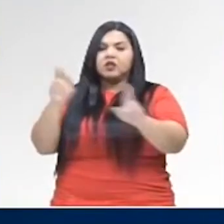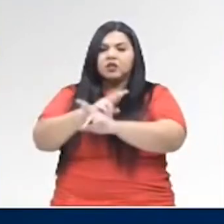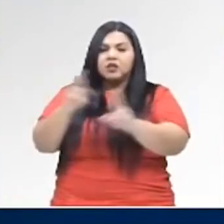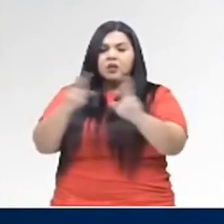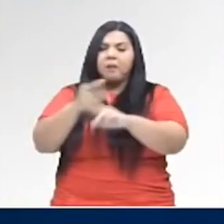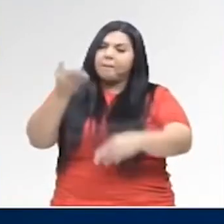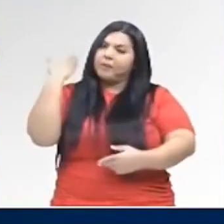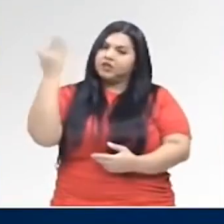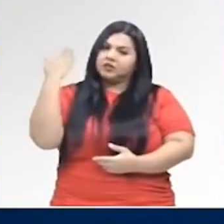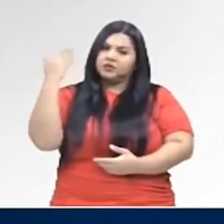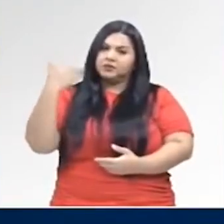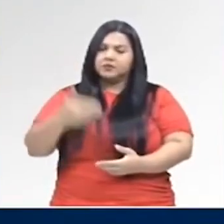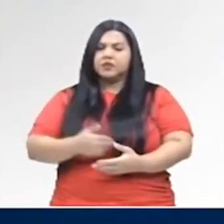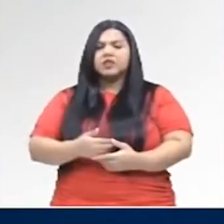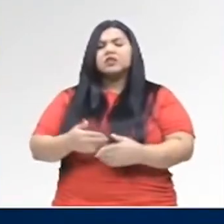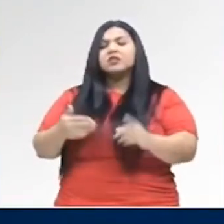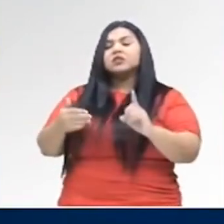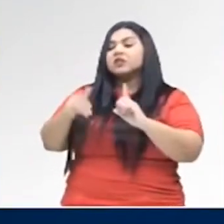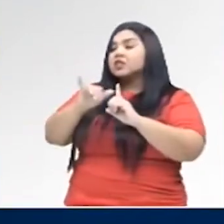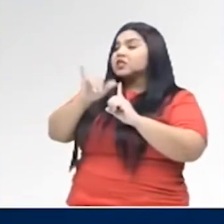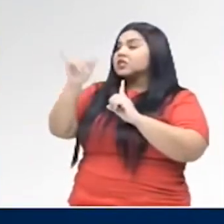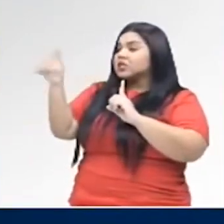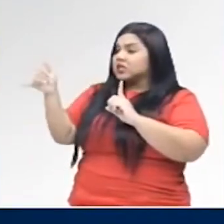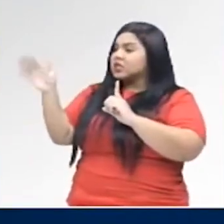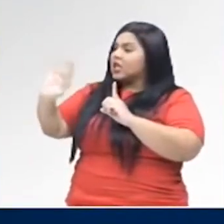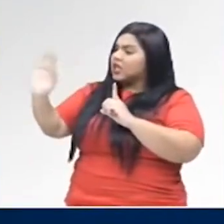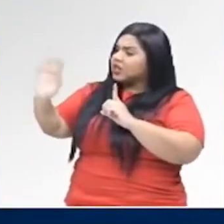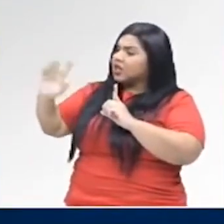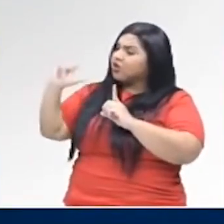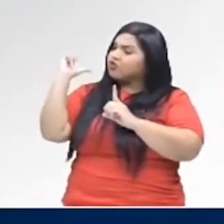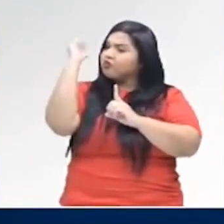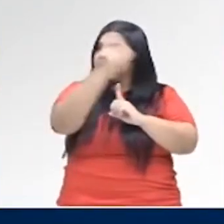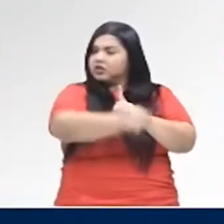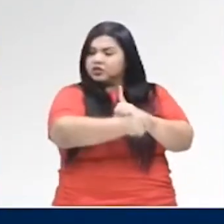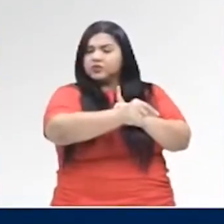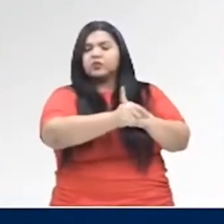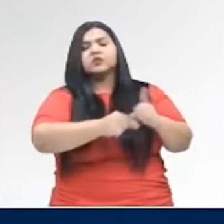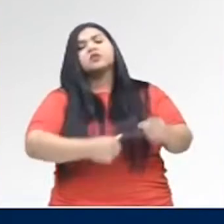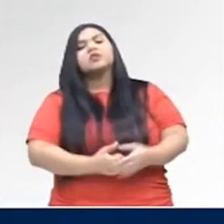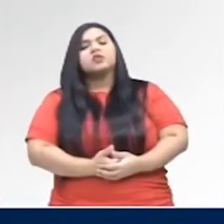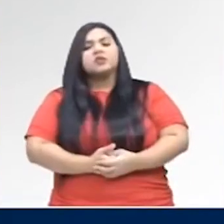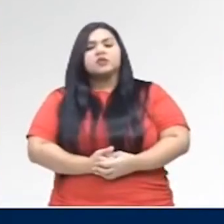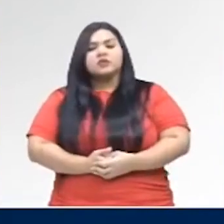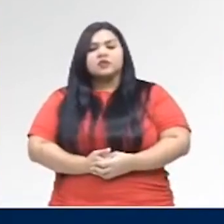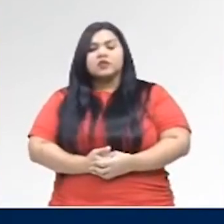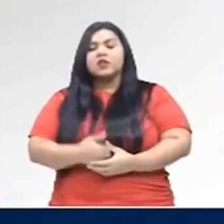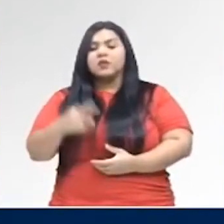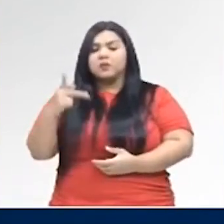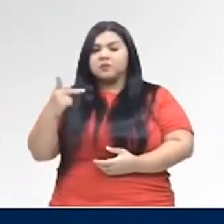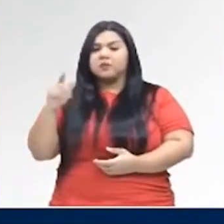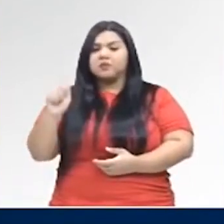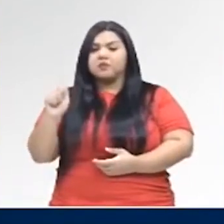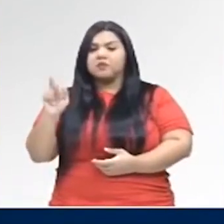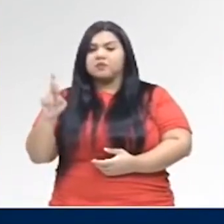que passou. Disse adeus aos pais e partiu. O verbo partiu, da forma que está conjugada aqui,